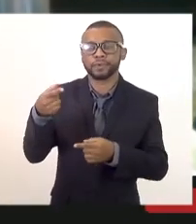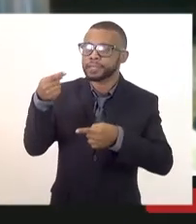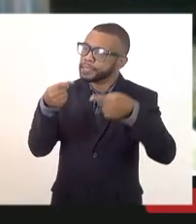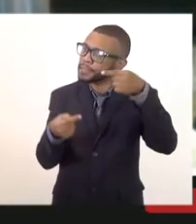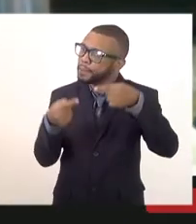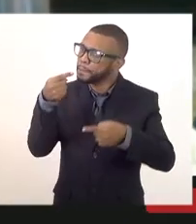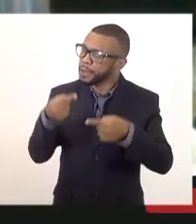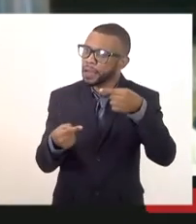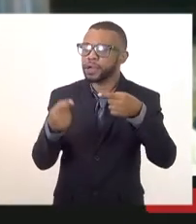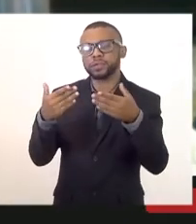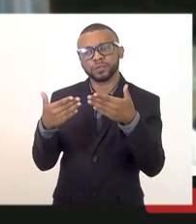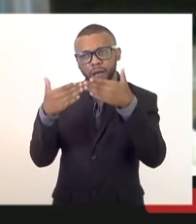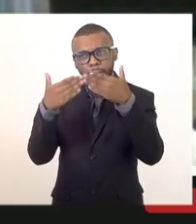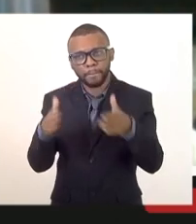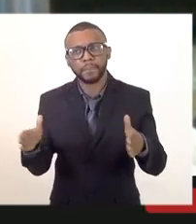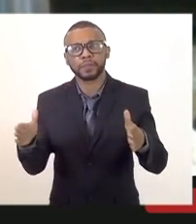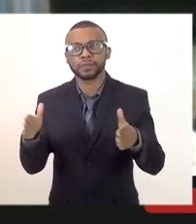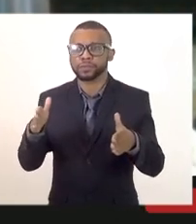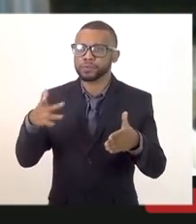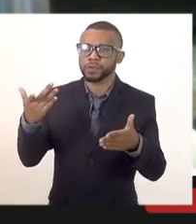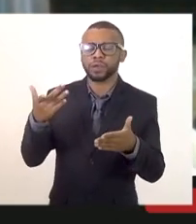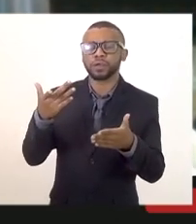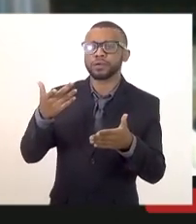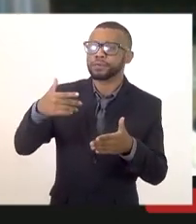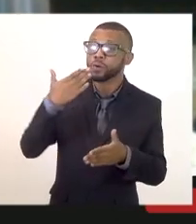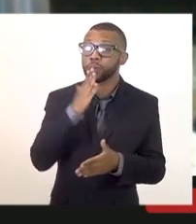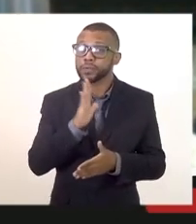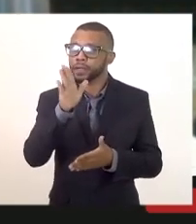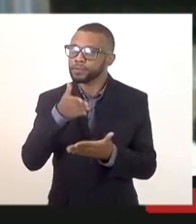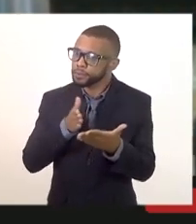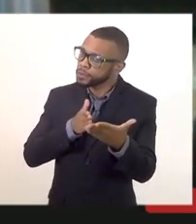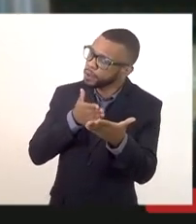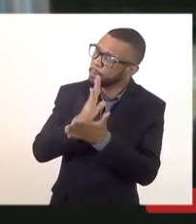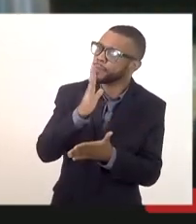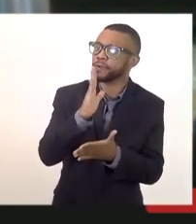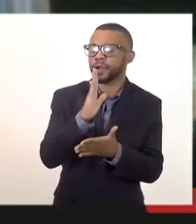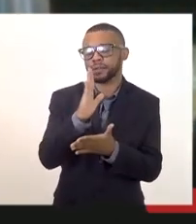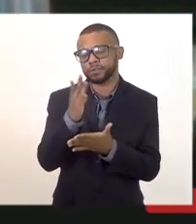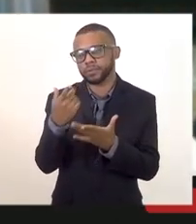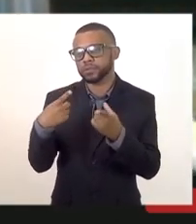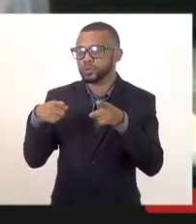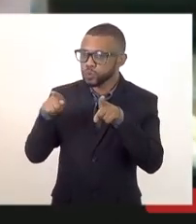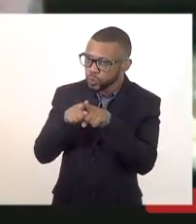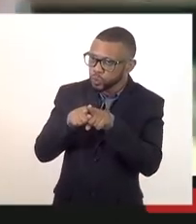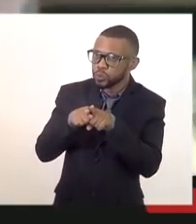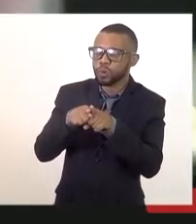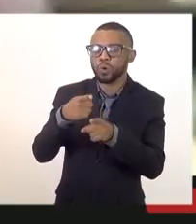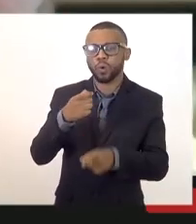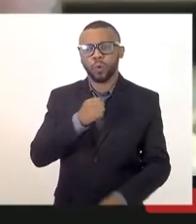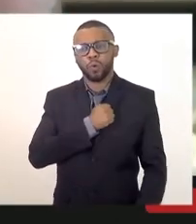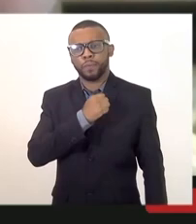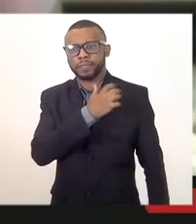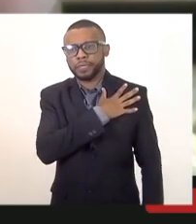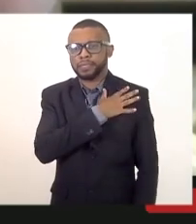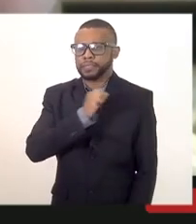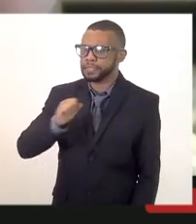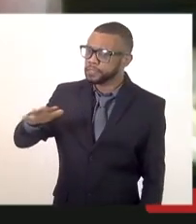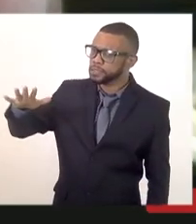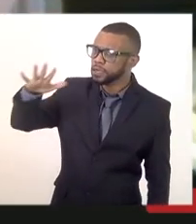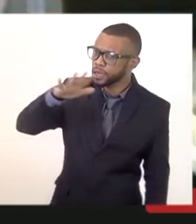abrindo aqui para os aprovados no concurso debaterem está aqui o comandante geral hoje é